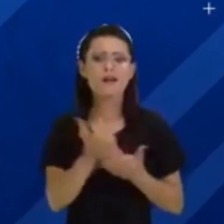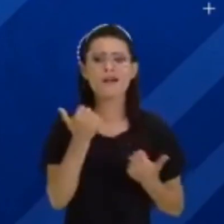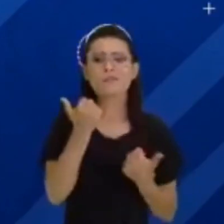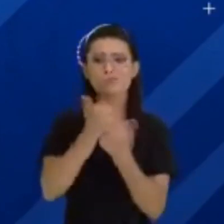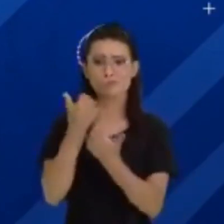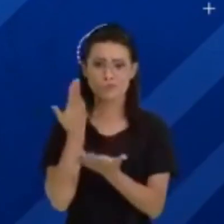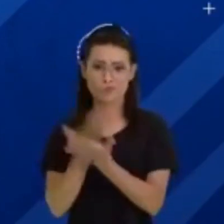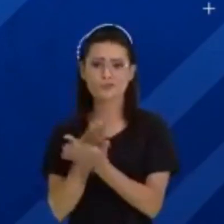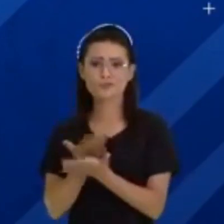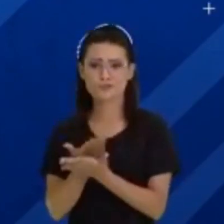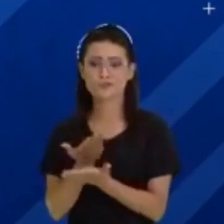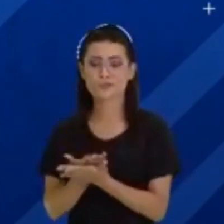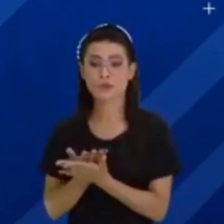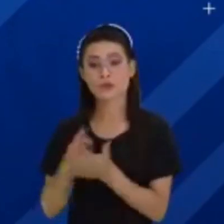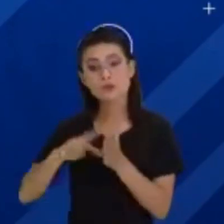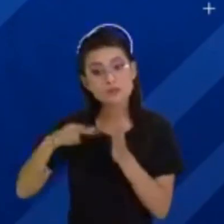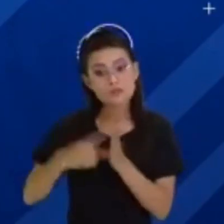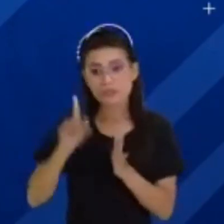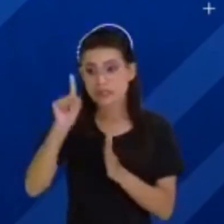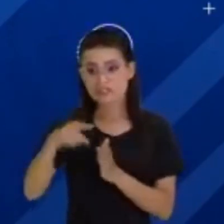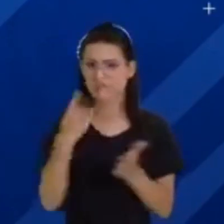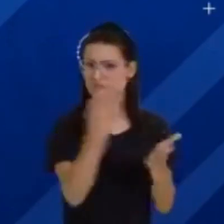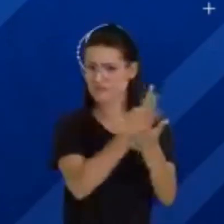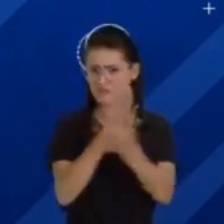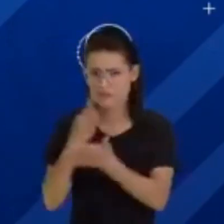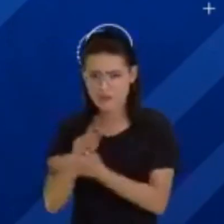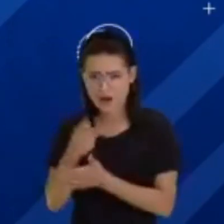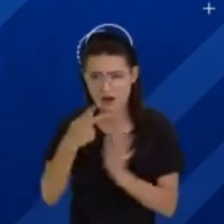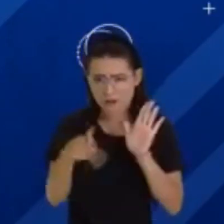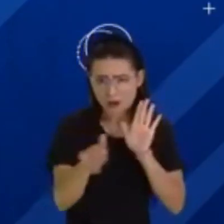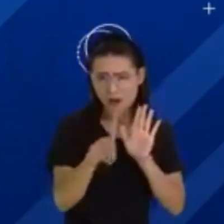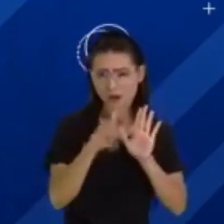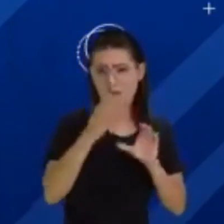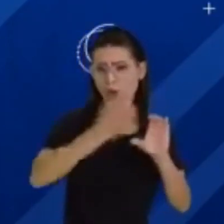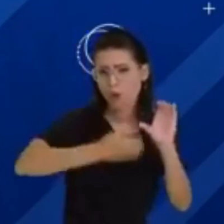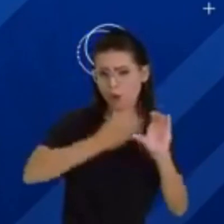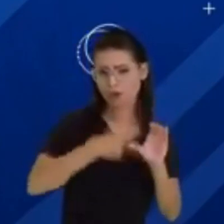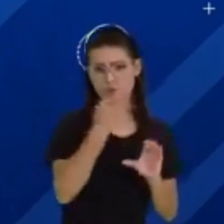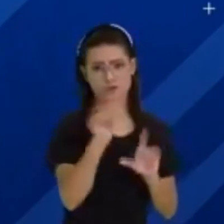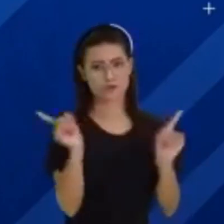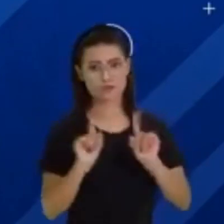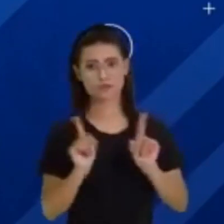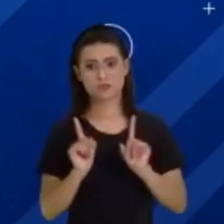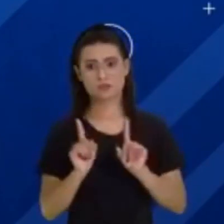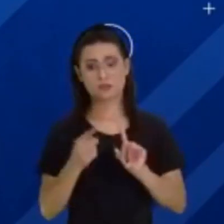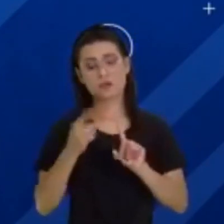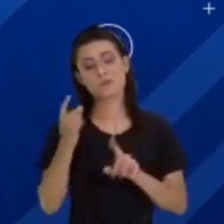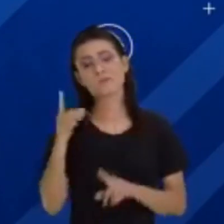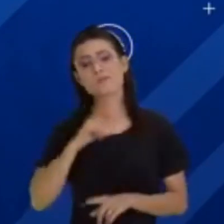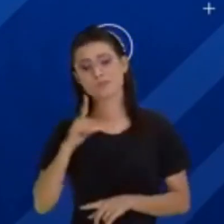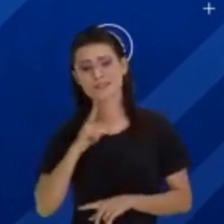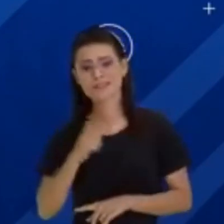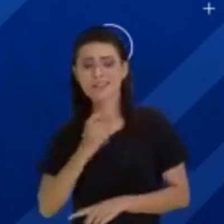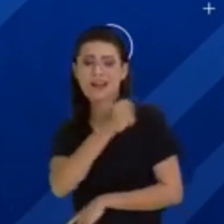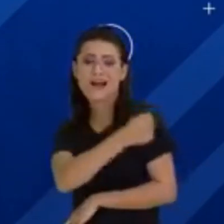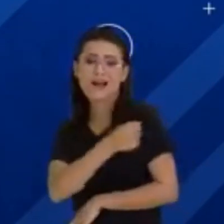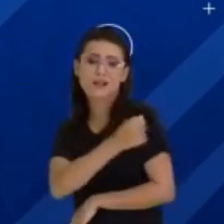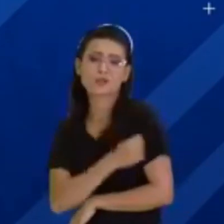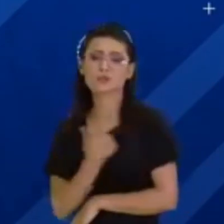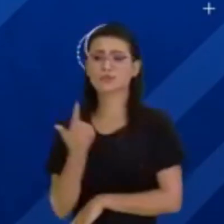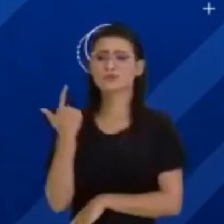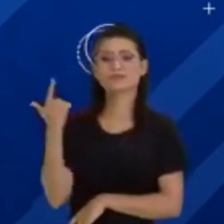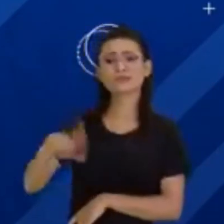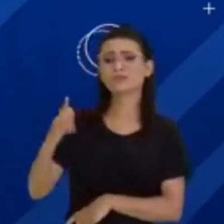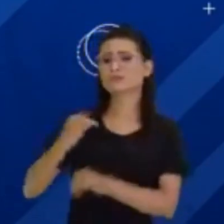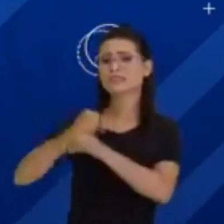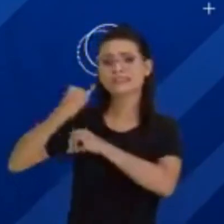dizer que essas aulas não serão computadas no currículo escolar de vocês, porque nós sabemos que muitos alunos têm dificuldades ao acesso a essas